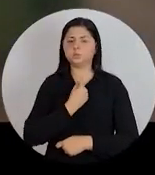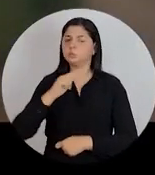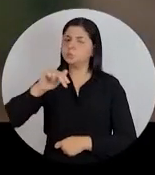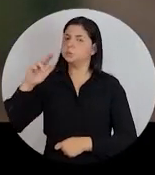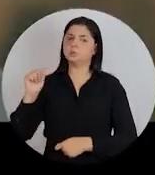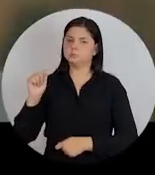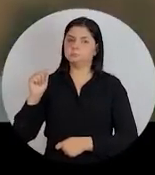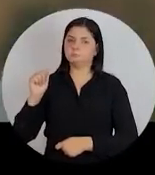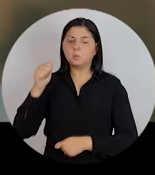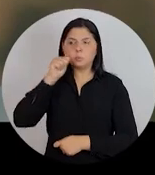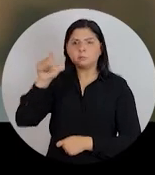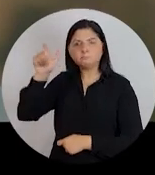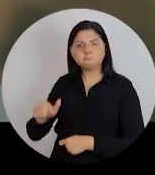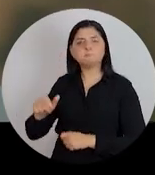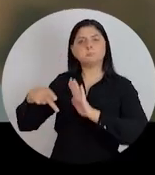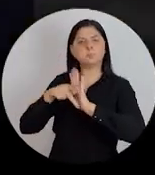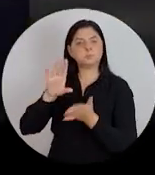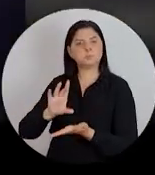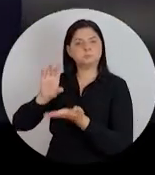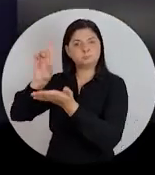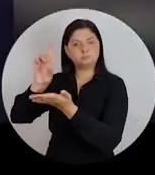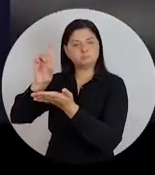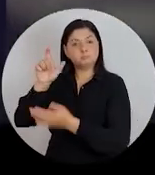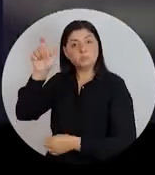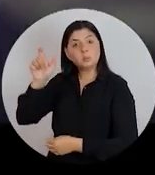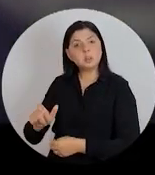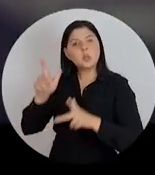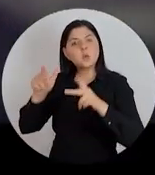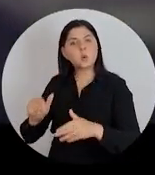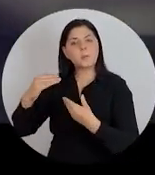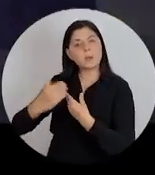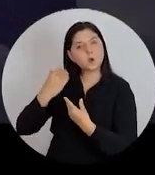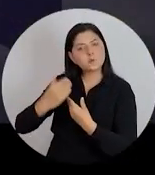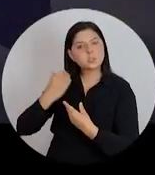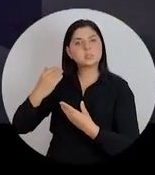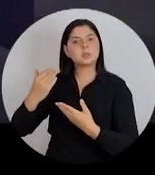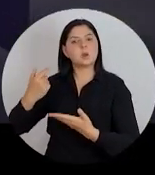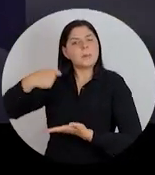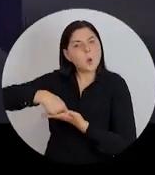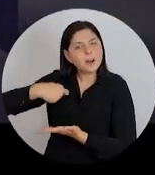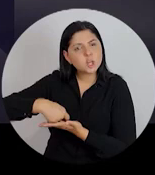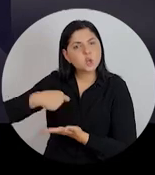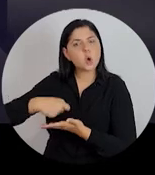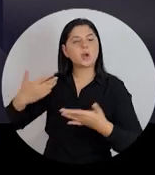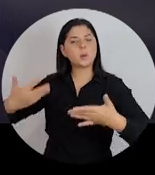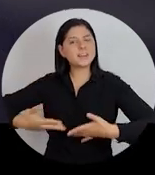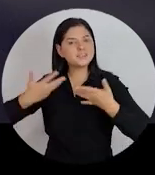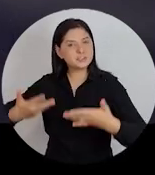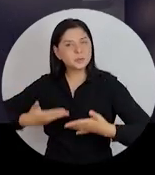ela nunca esquece. É uma mulher de Deus. Ela é como se fosse uma conselheira, uma cobradora, uma